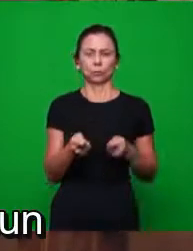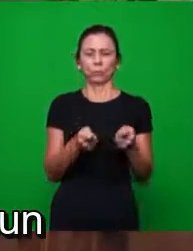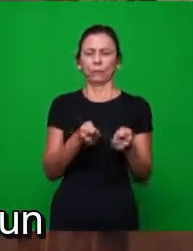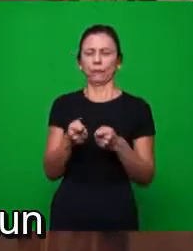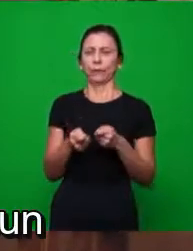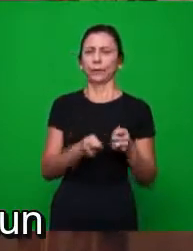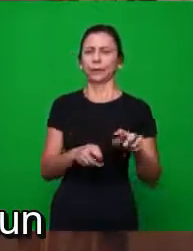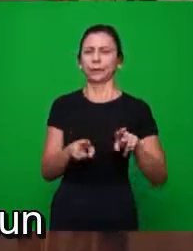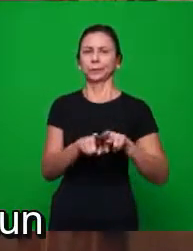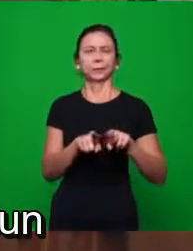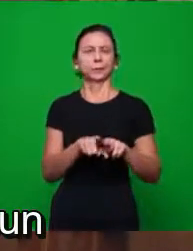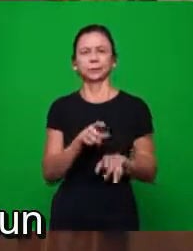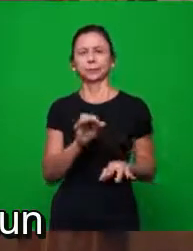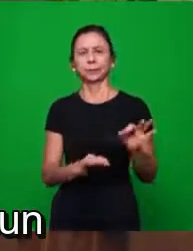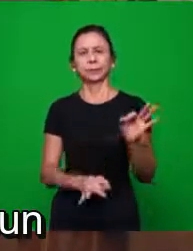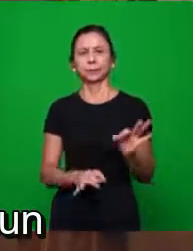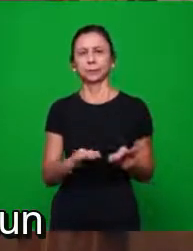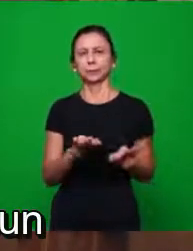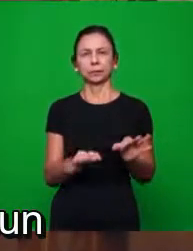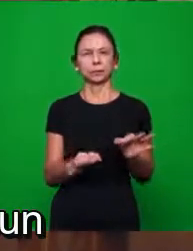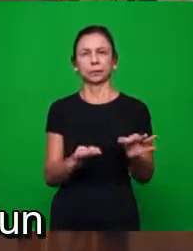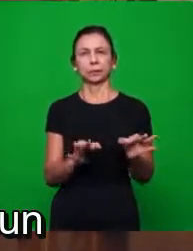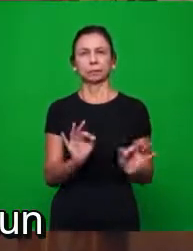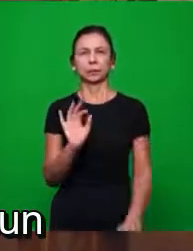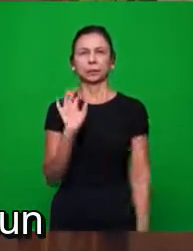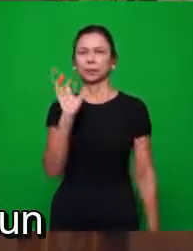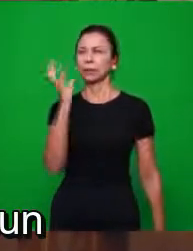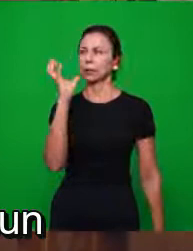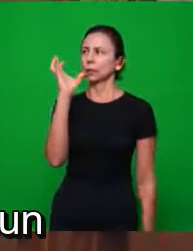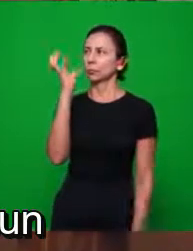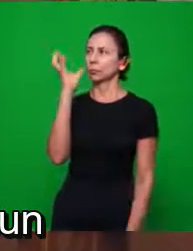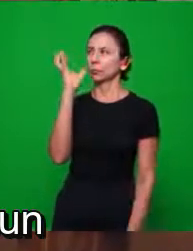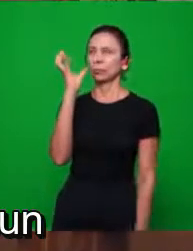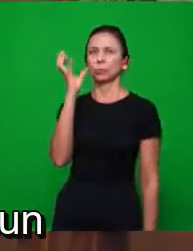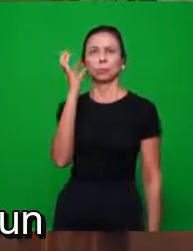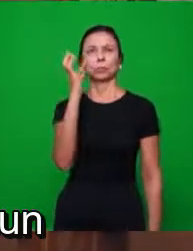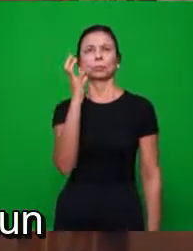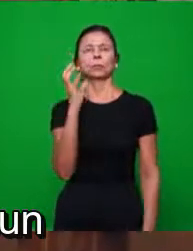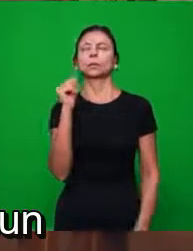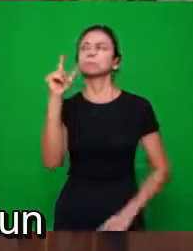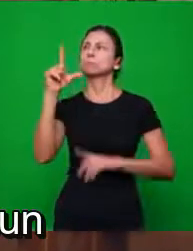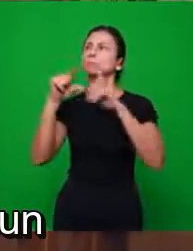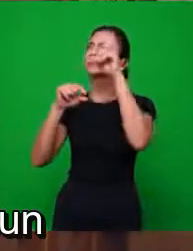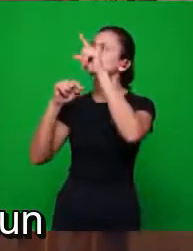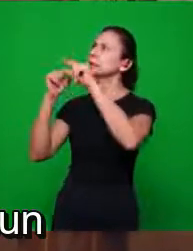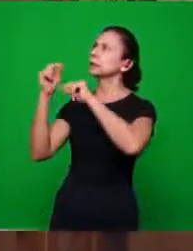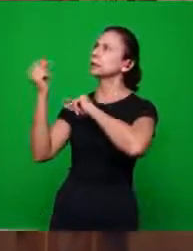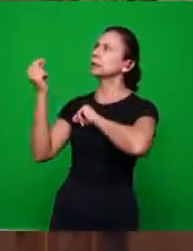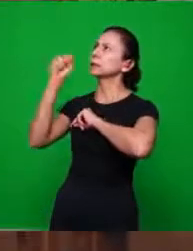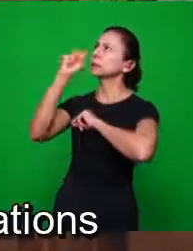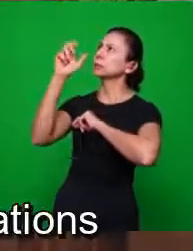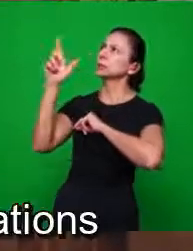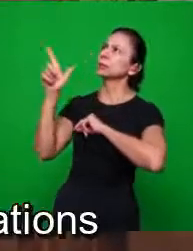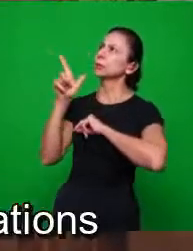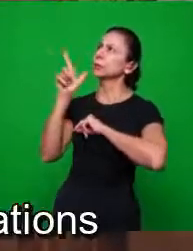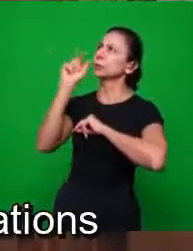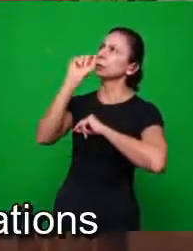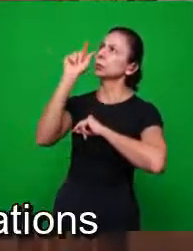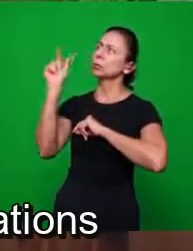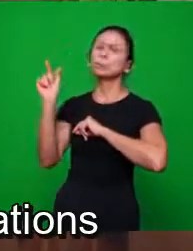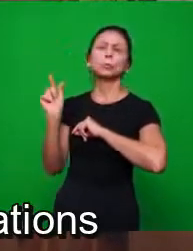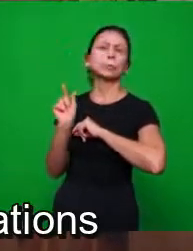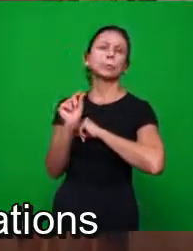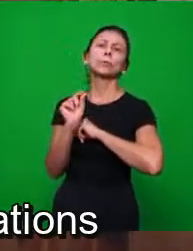parte física do mundo, estrelas, sol, lua.